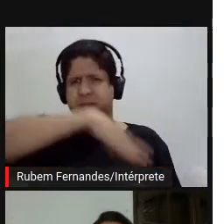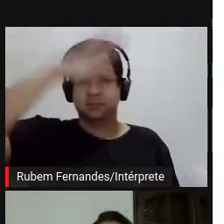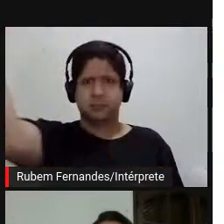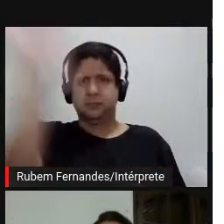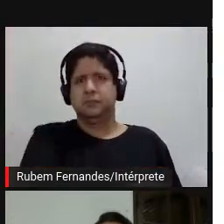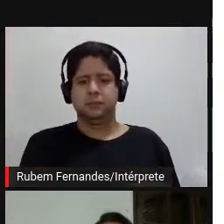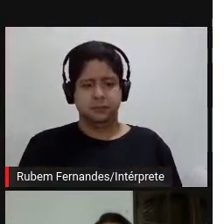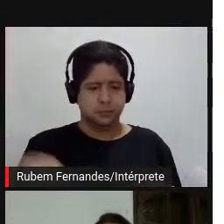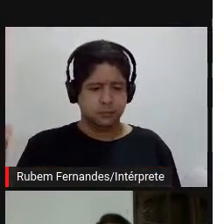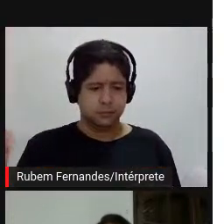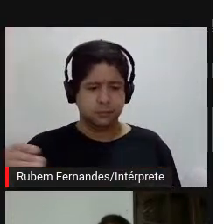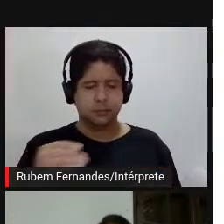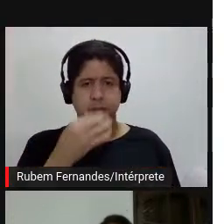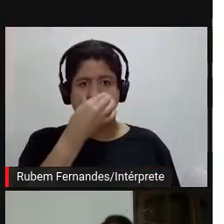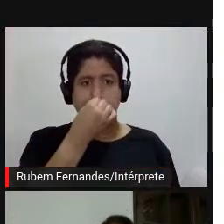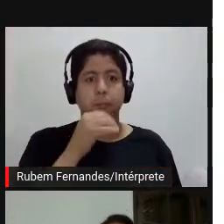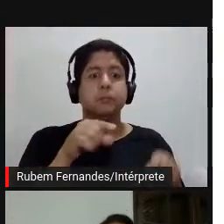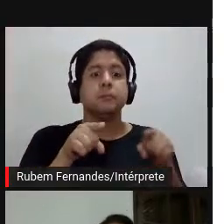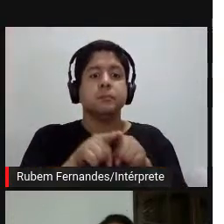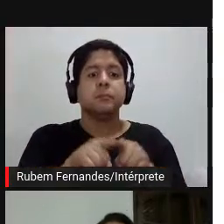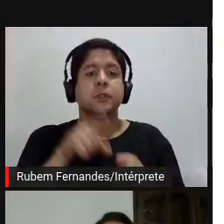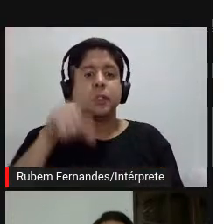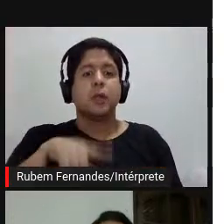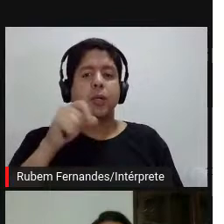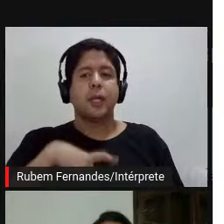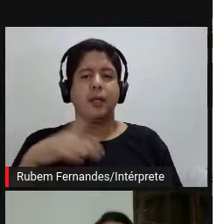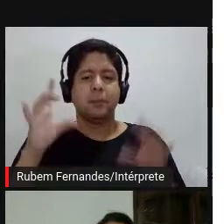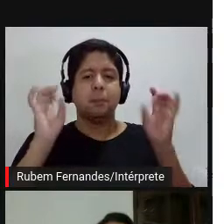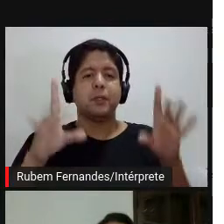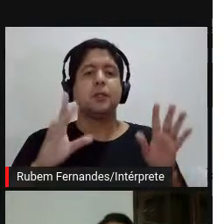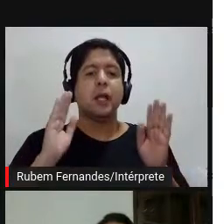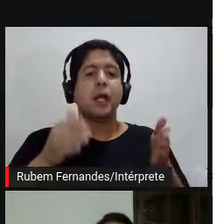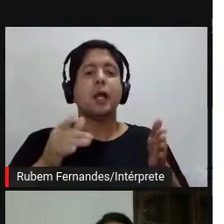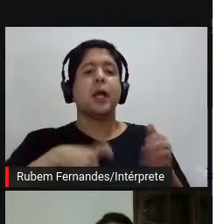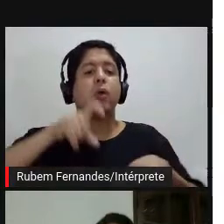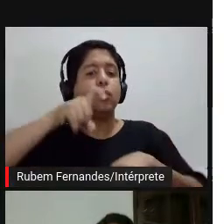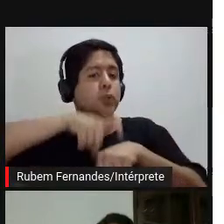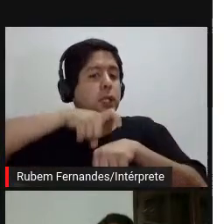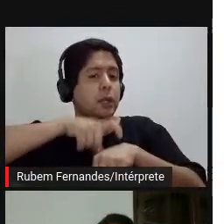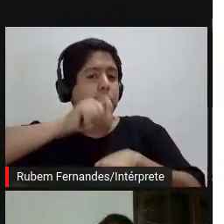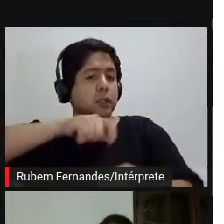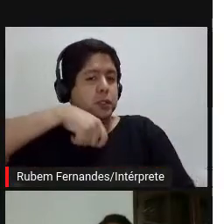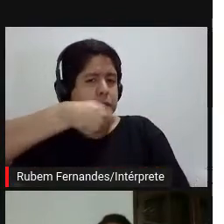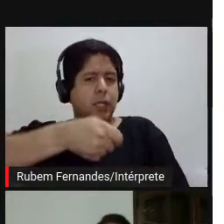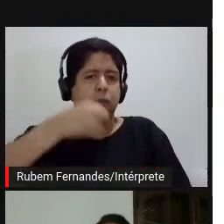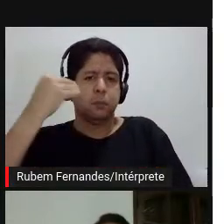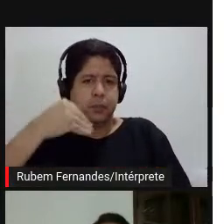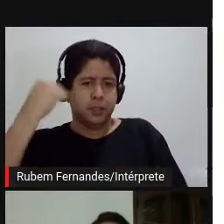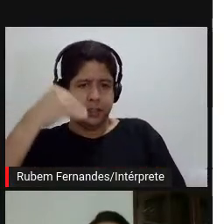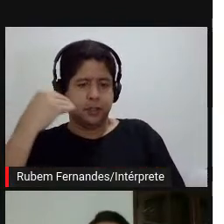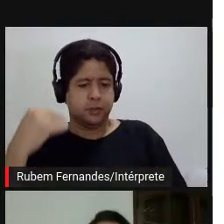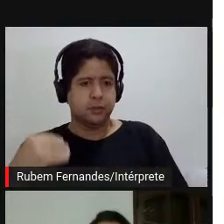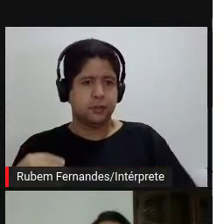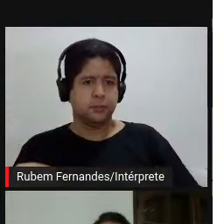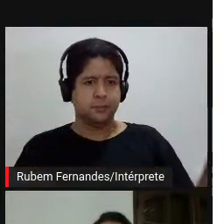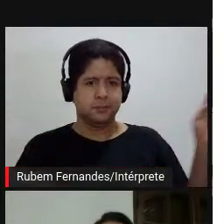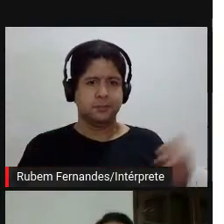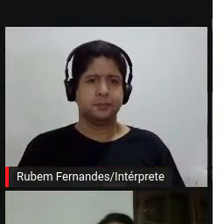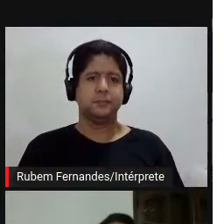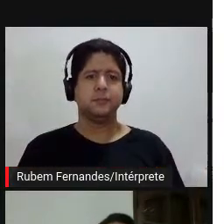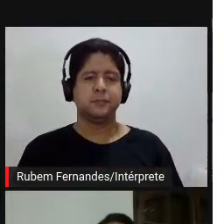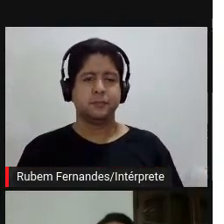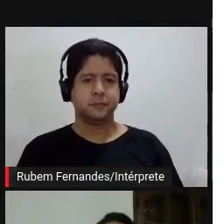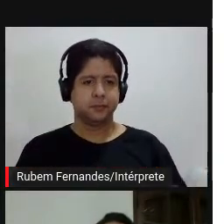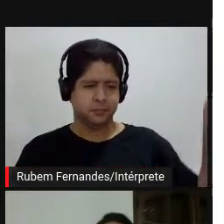de uma proposta para outra, né, mas como privilegiar ali aquele momento como um momento de experiência, a obra é a experiência. então,